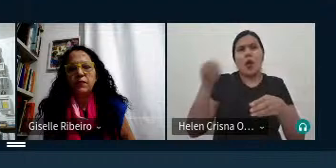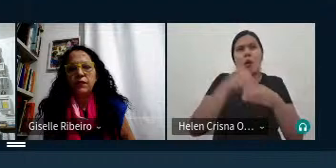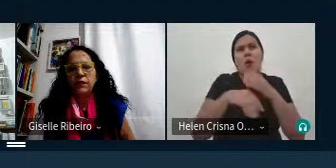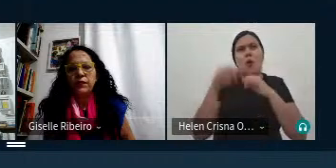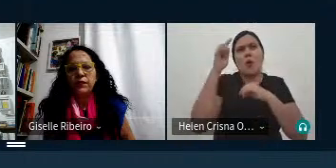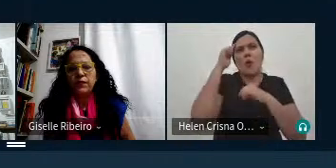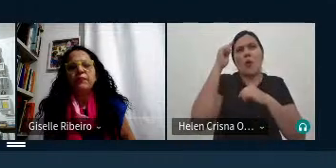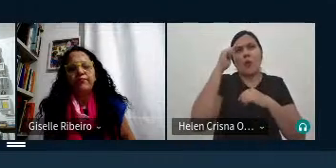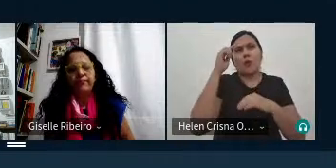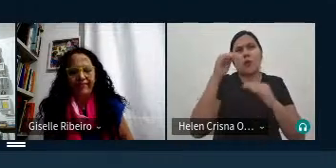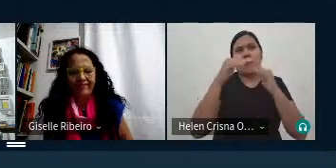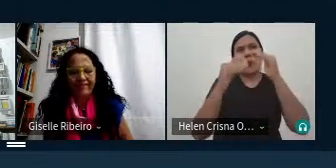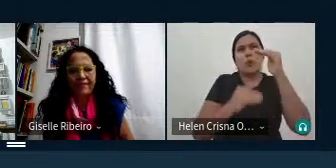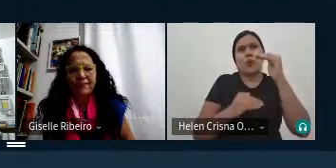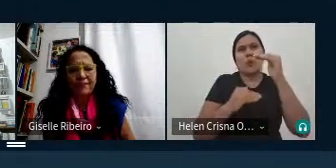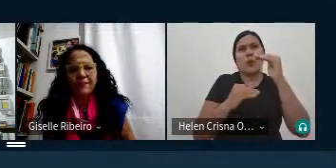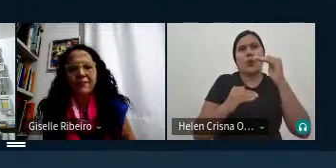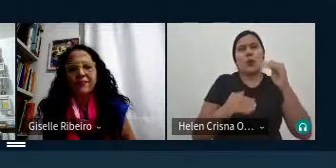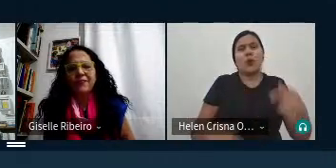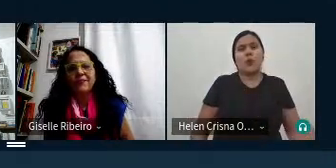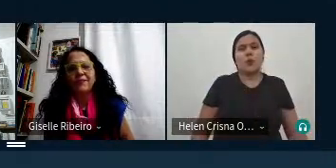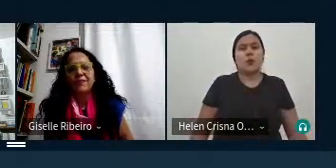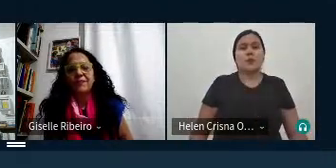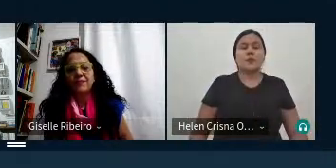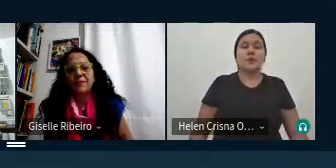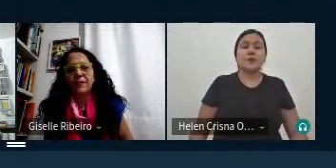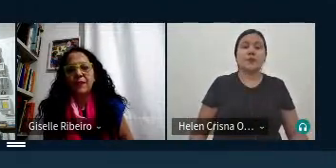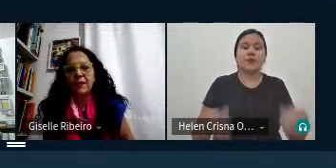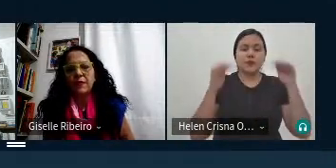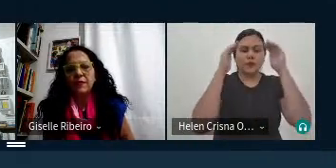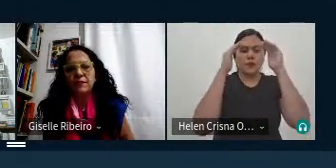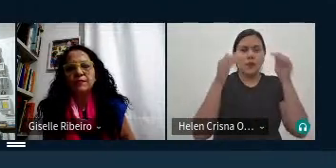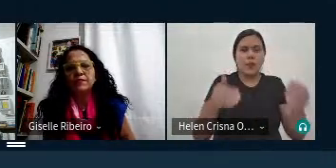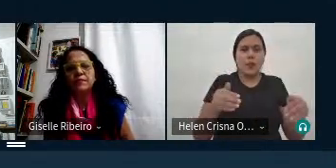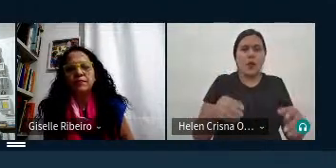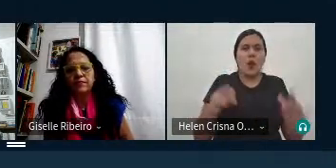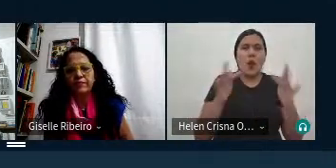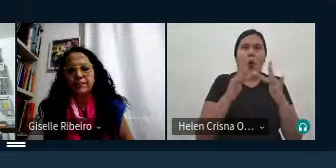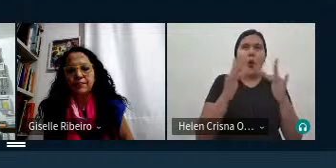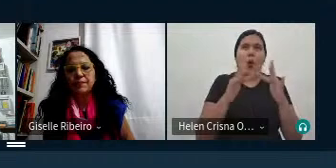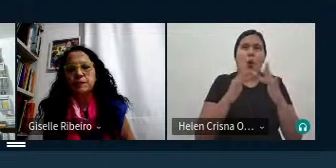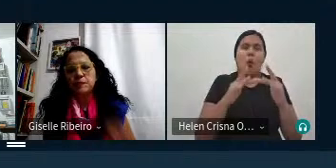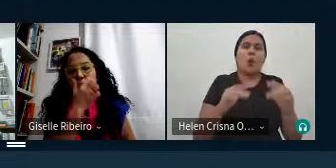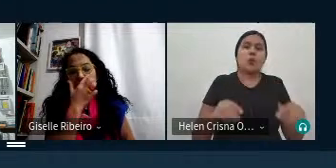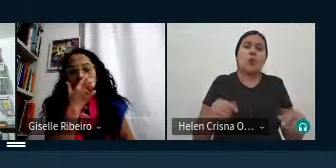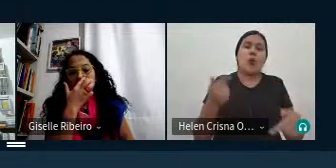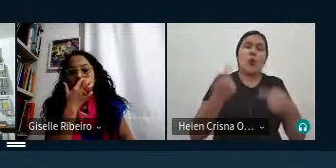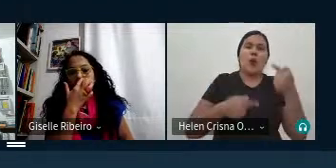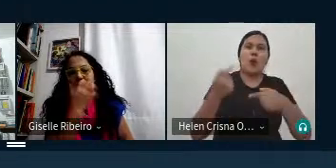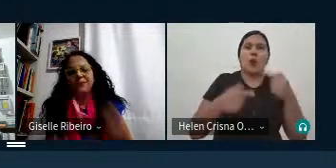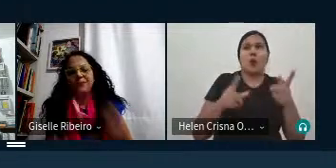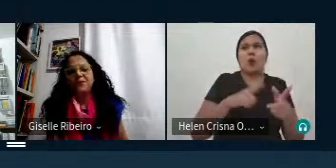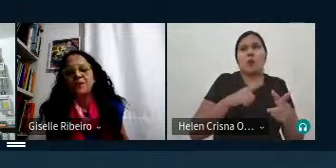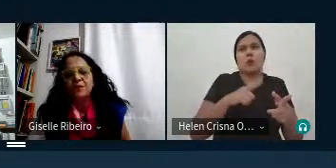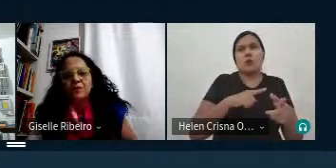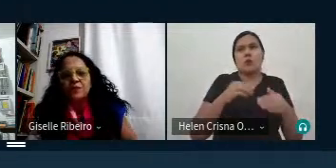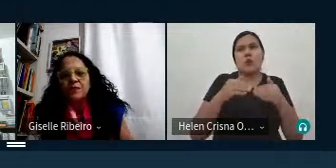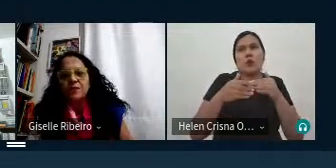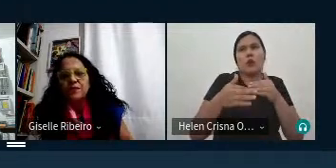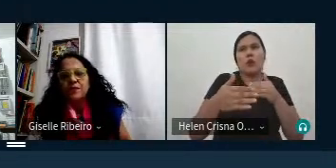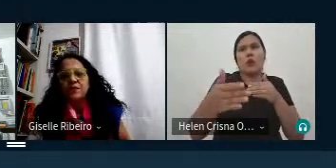de inferioridade e de supremacia após o contato né com as discussões que nós temos